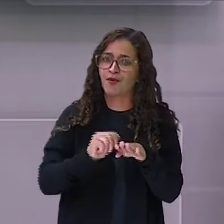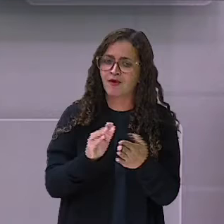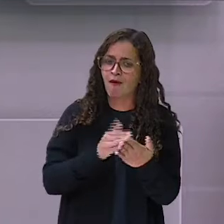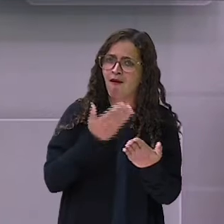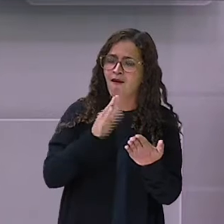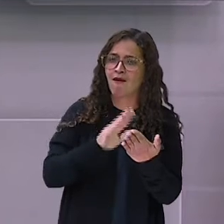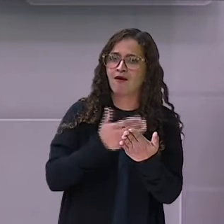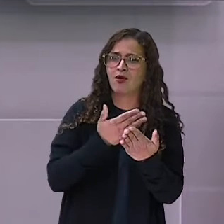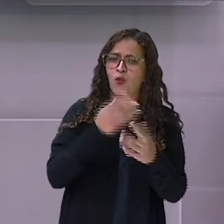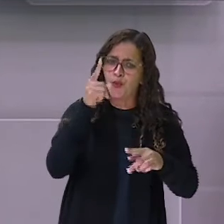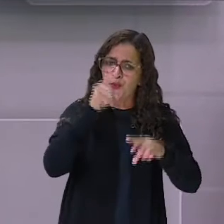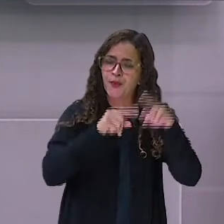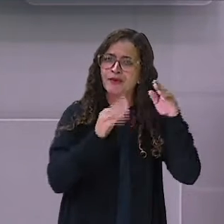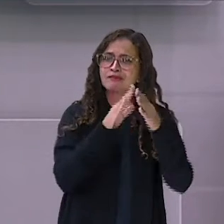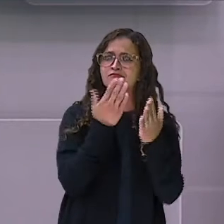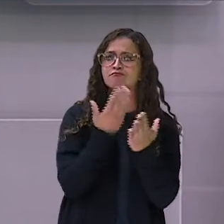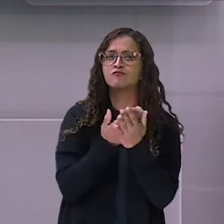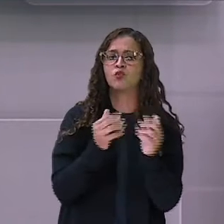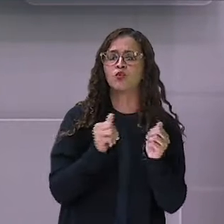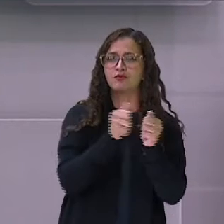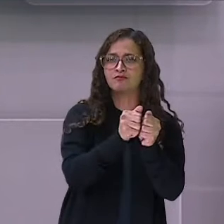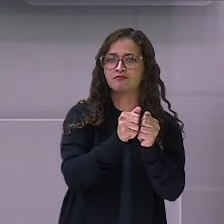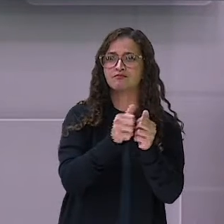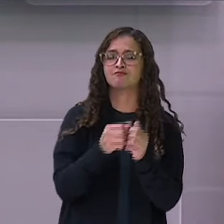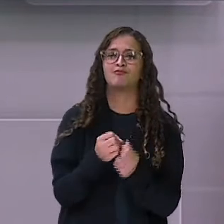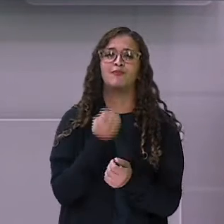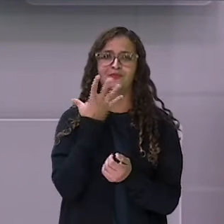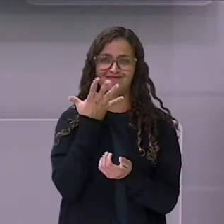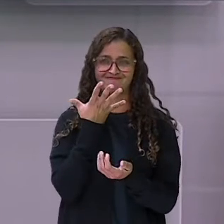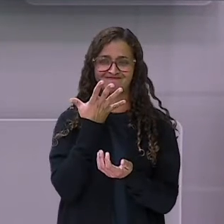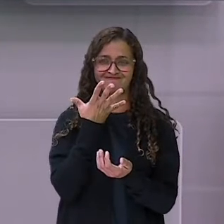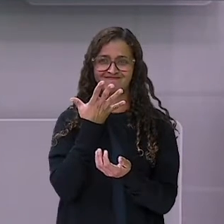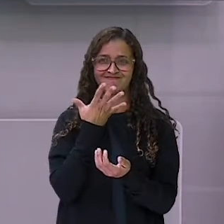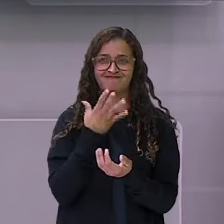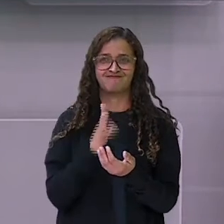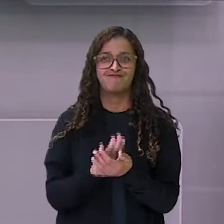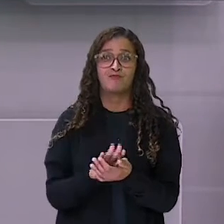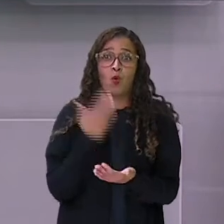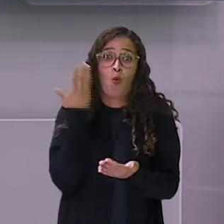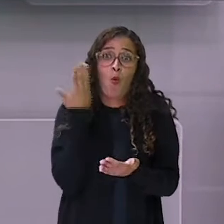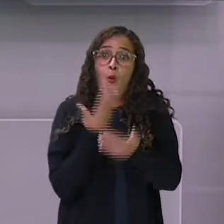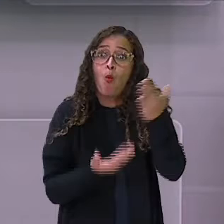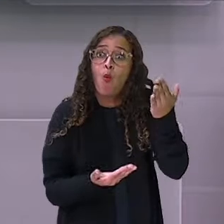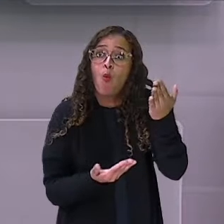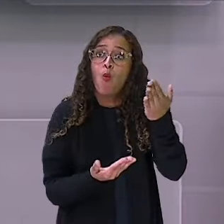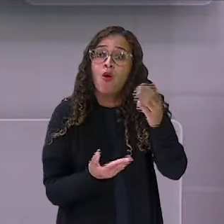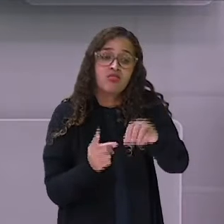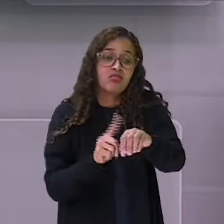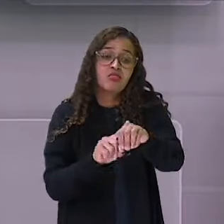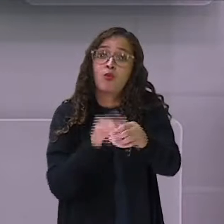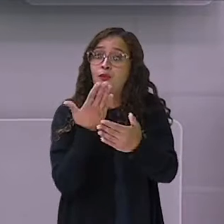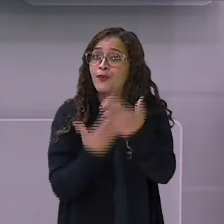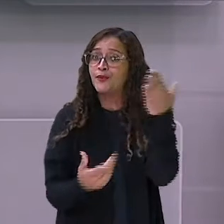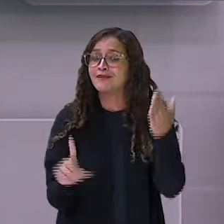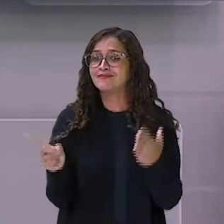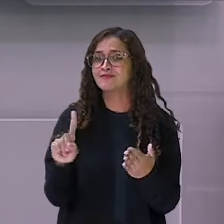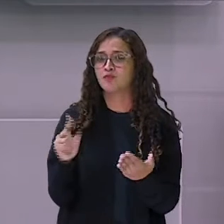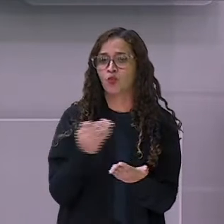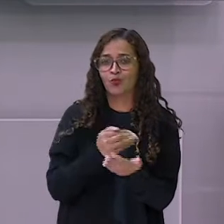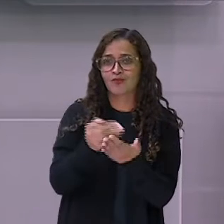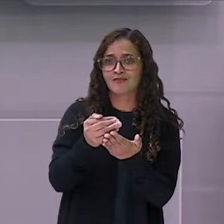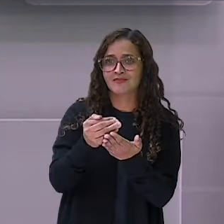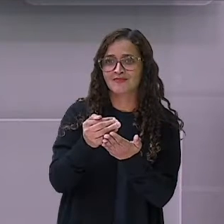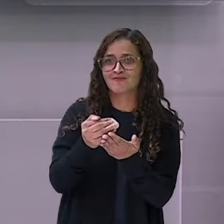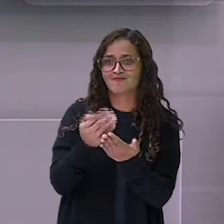caderno, isso é muito bom para não perdermos tempo e já começarmos a nossa